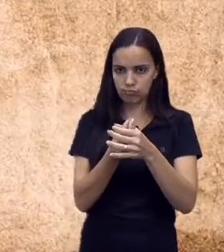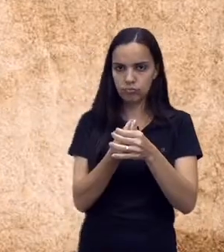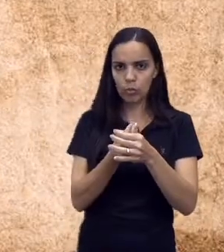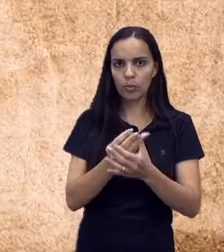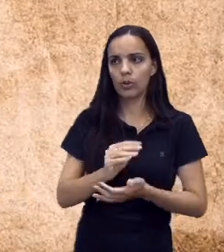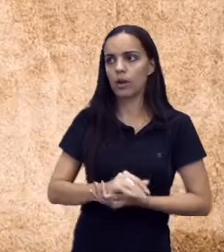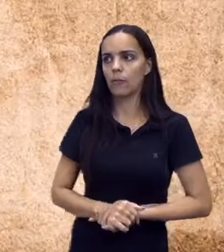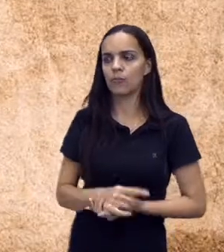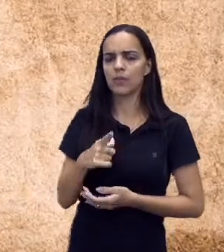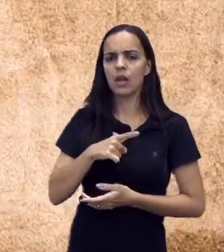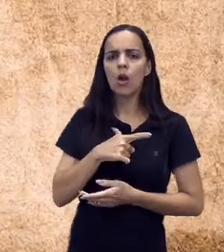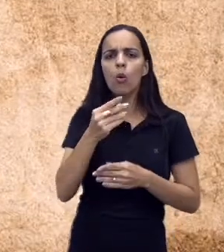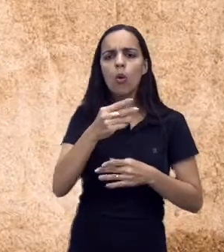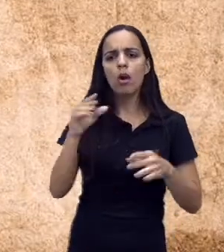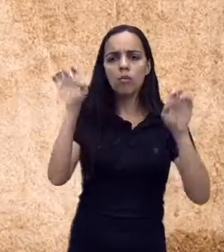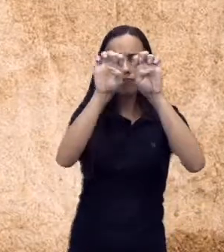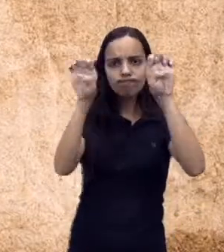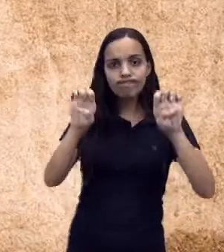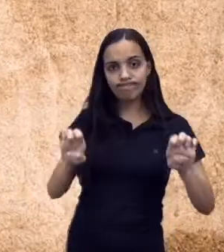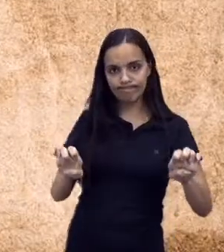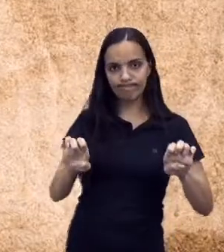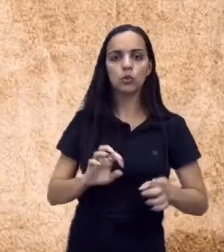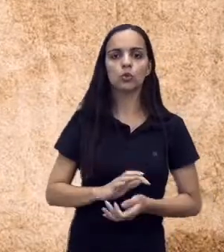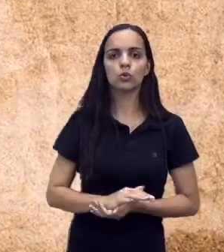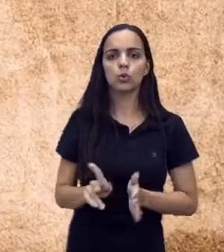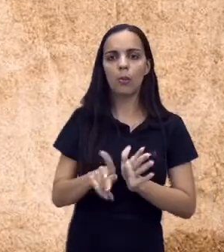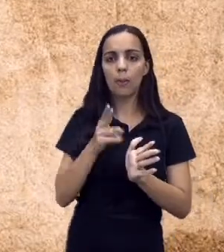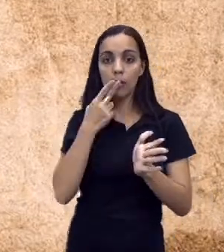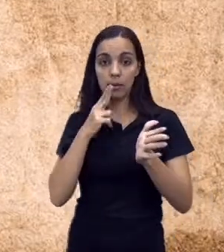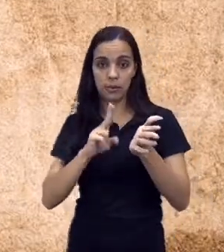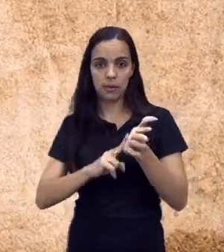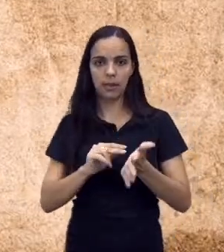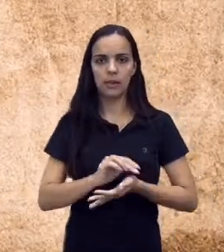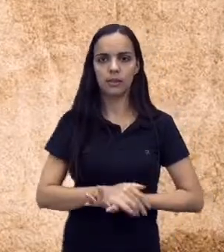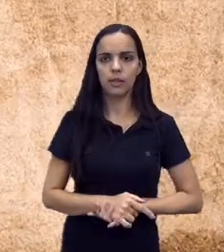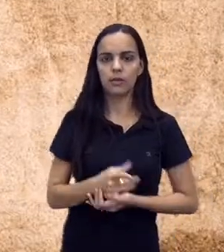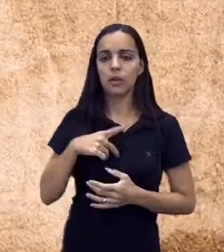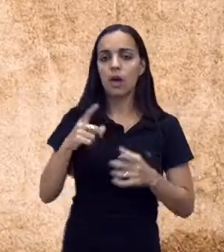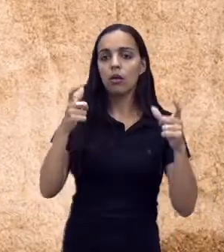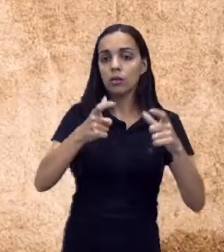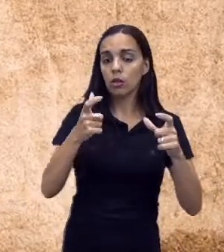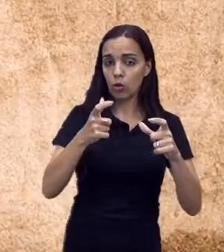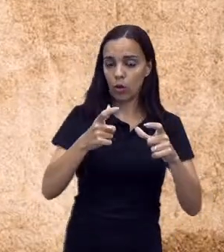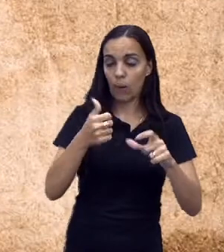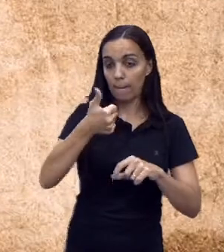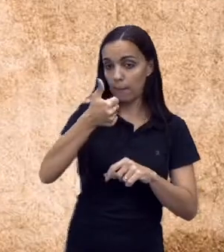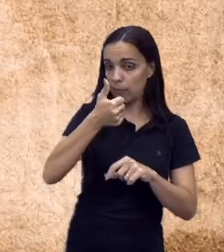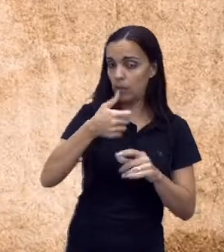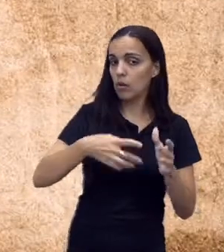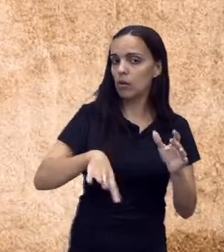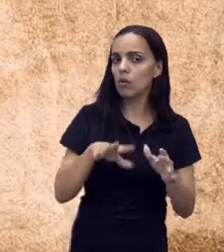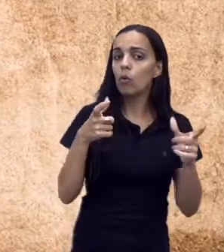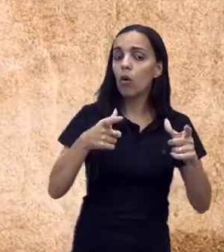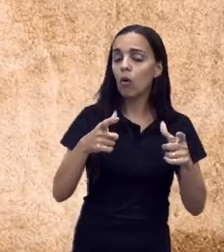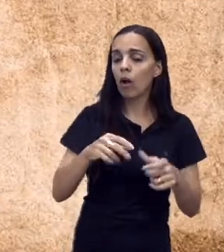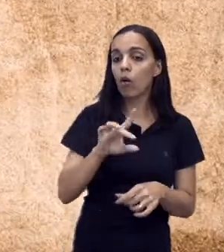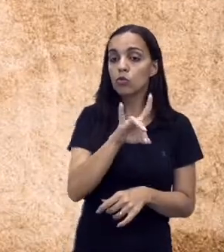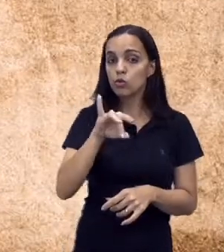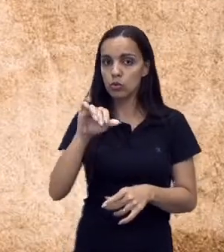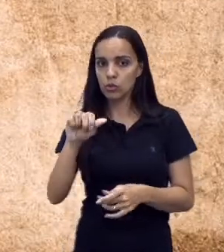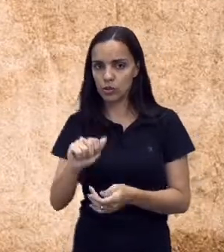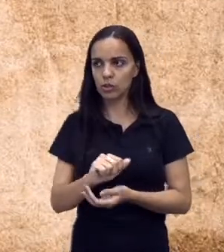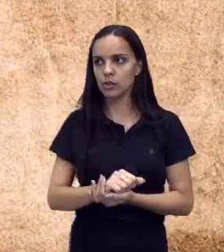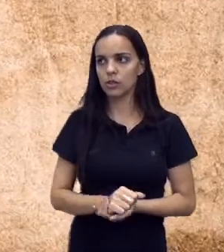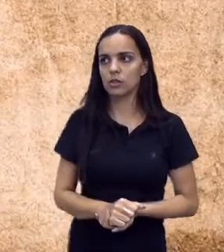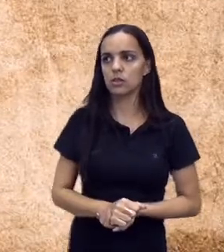a estrutura da carta aberta? Primeira coisa que vai aparecer é o local e a data. Então, eu já vou falar para vocês aqui